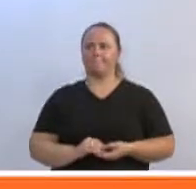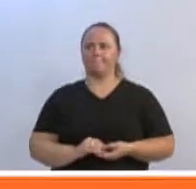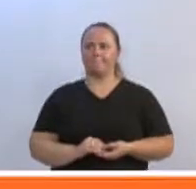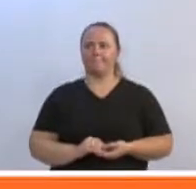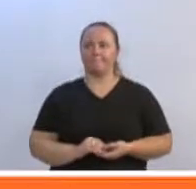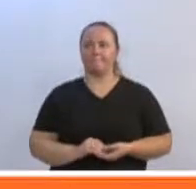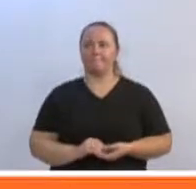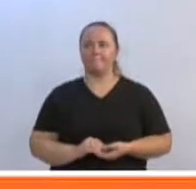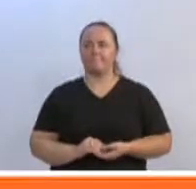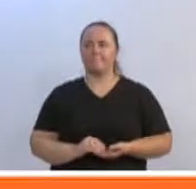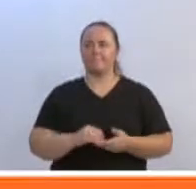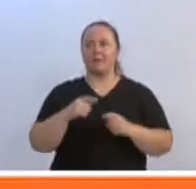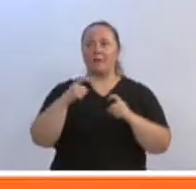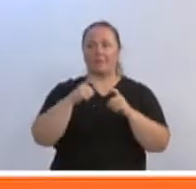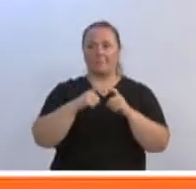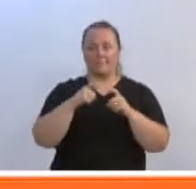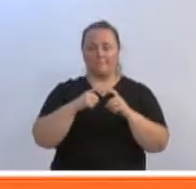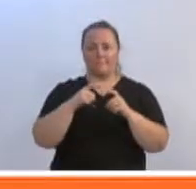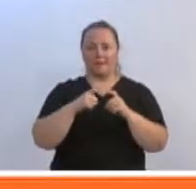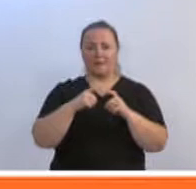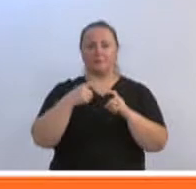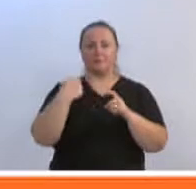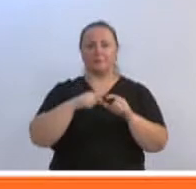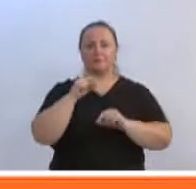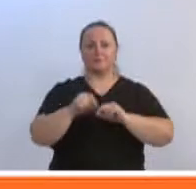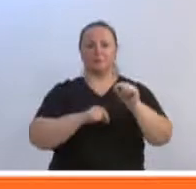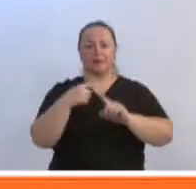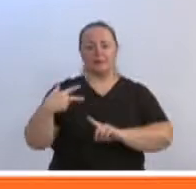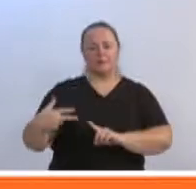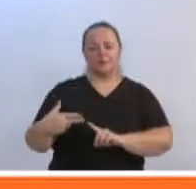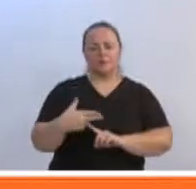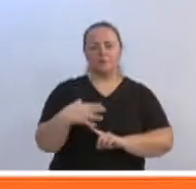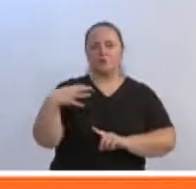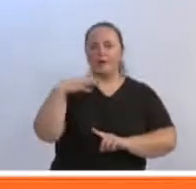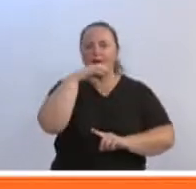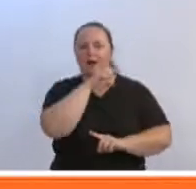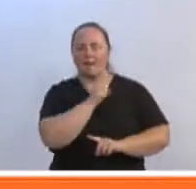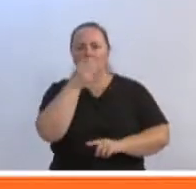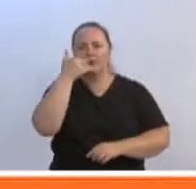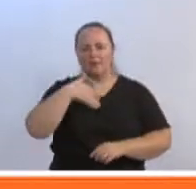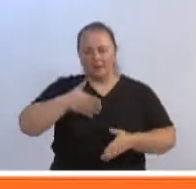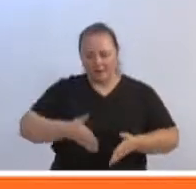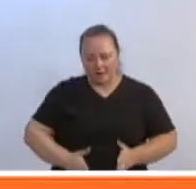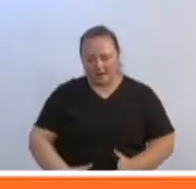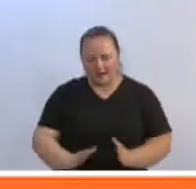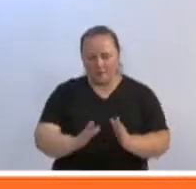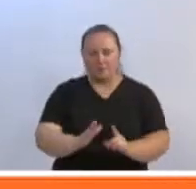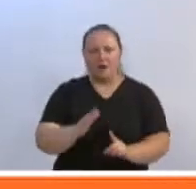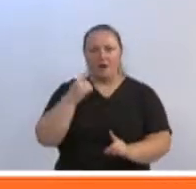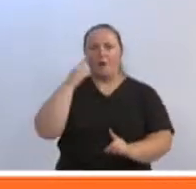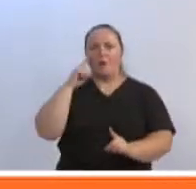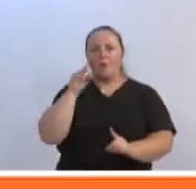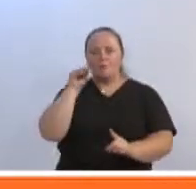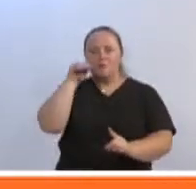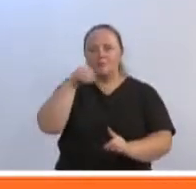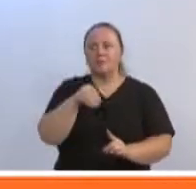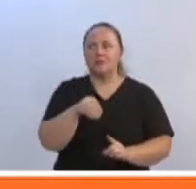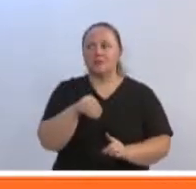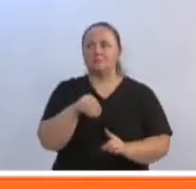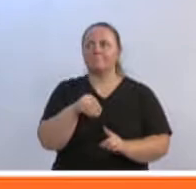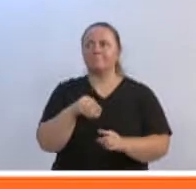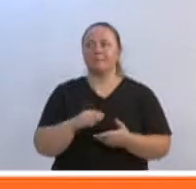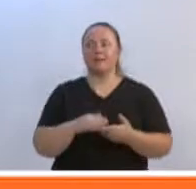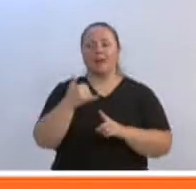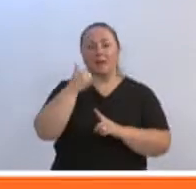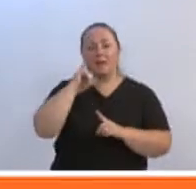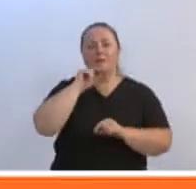O médico tem que fazer uma cirurgia assim que a criança nasce, em 24 horas, para colocar esse conteúdo para dentro, para que essa criança não